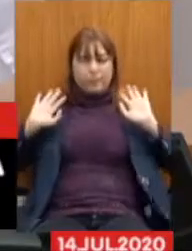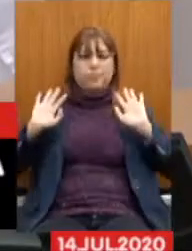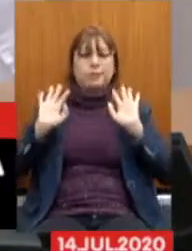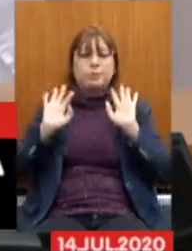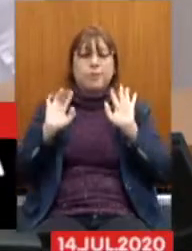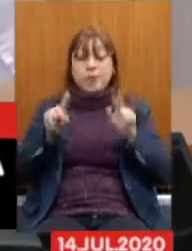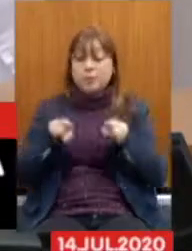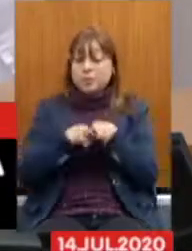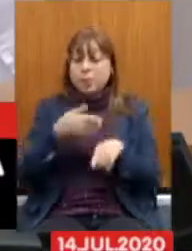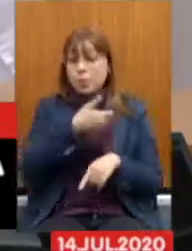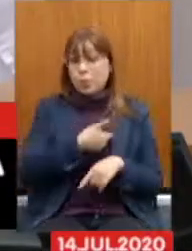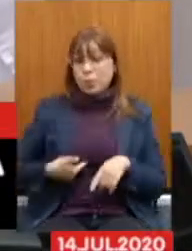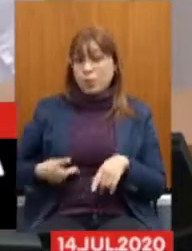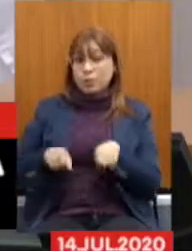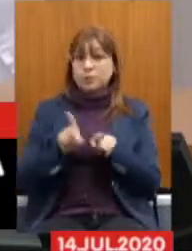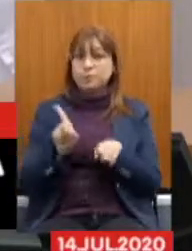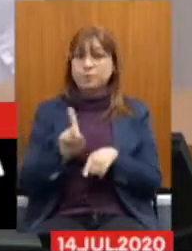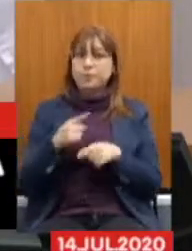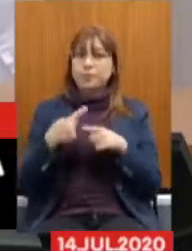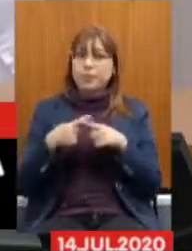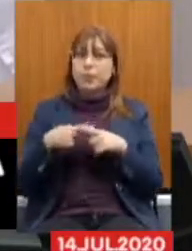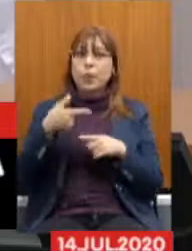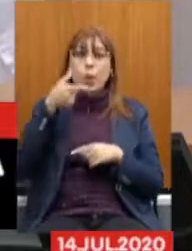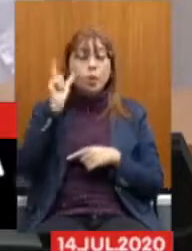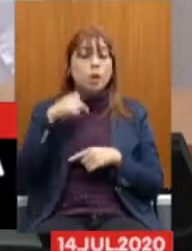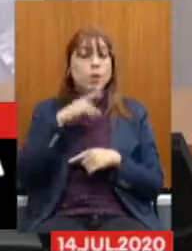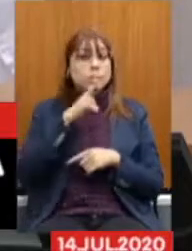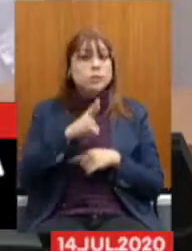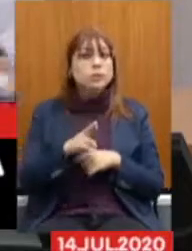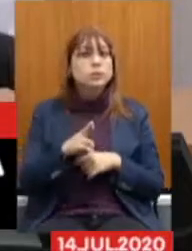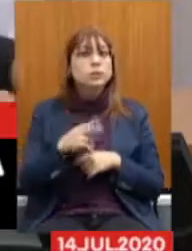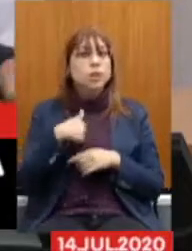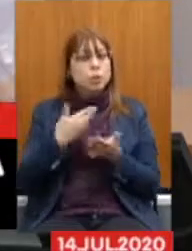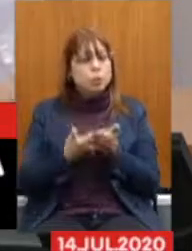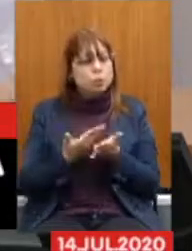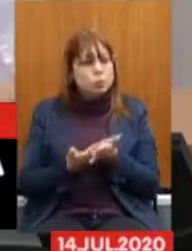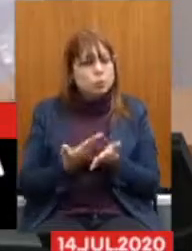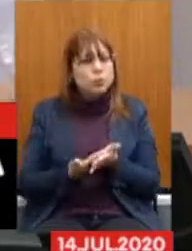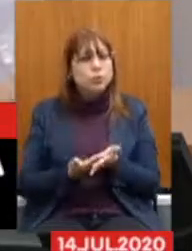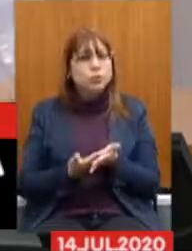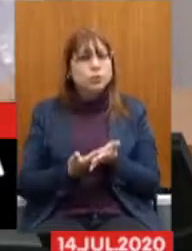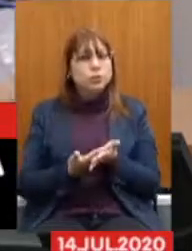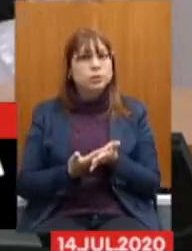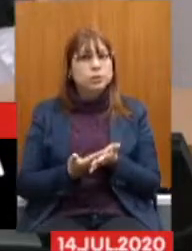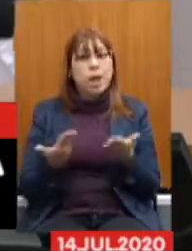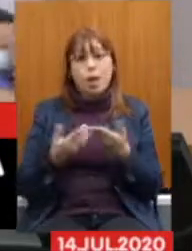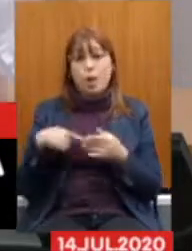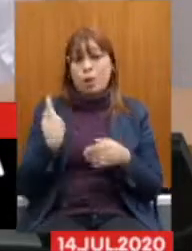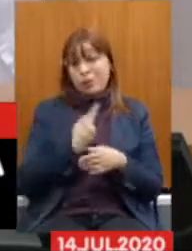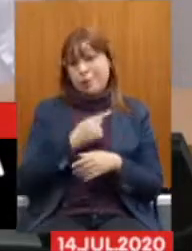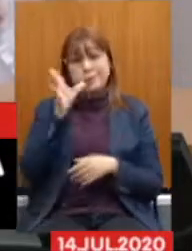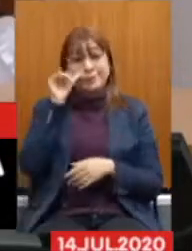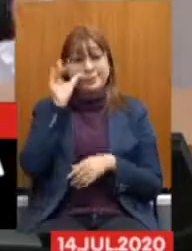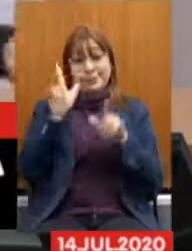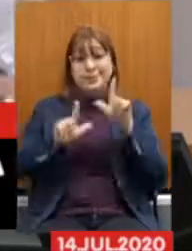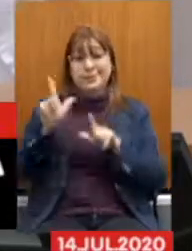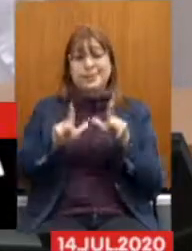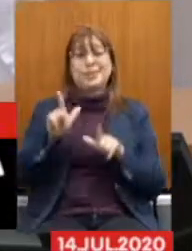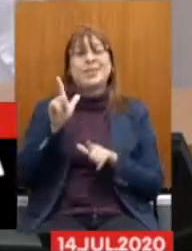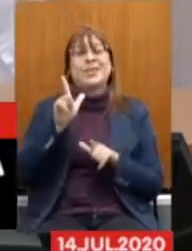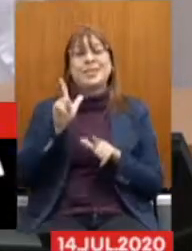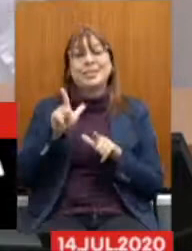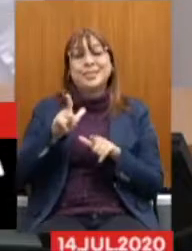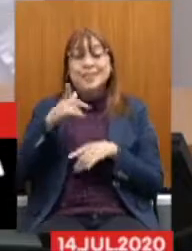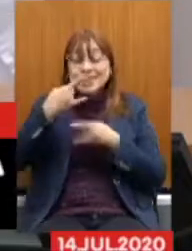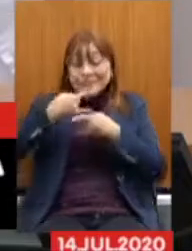governo Porque as respostas Que eu assisti ontem Eu faço questão Estou estudando A gente vive de televisão hoje É live o dia inteiro